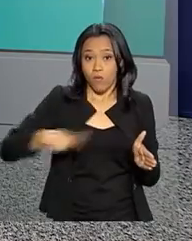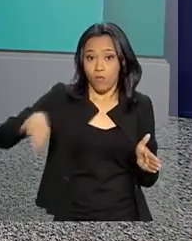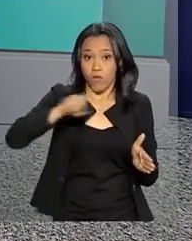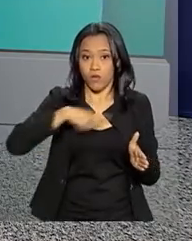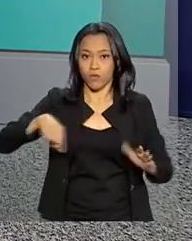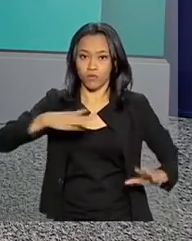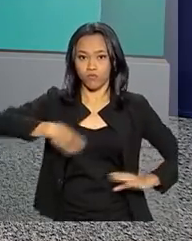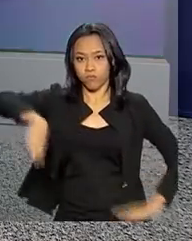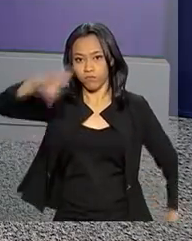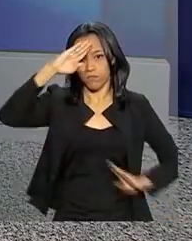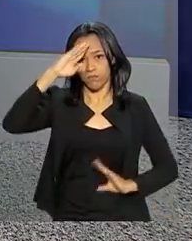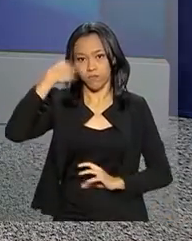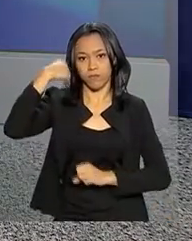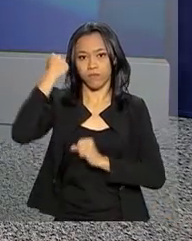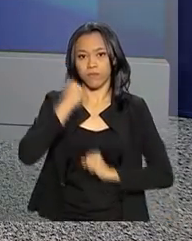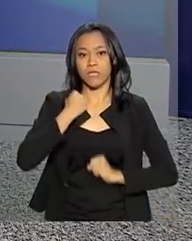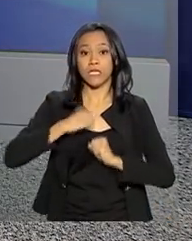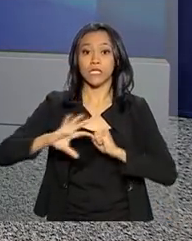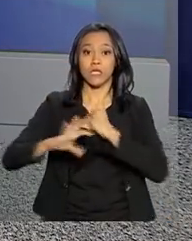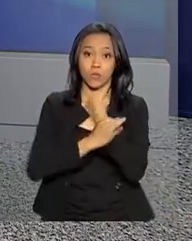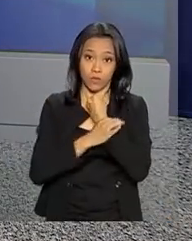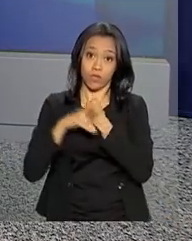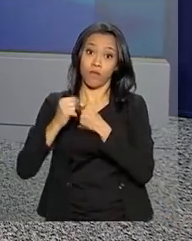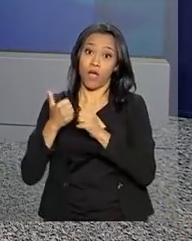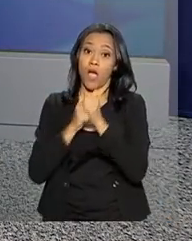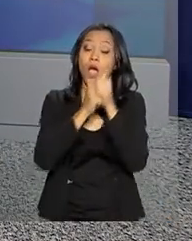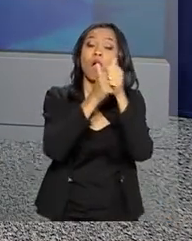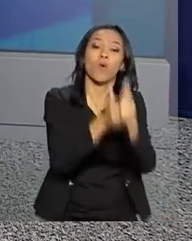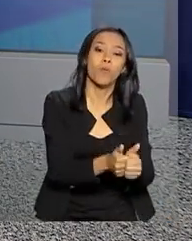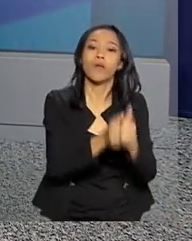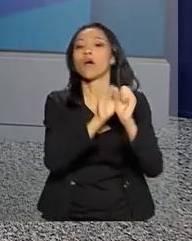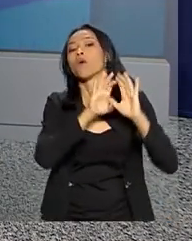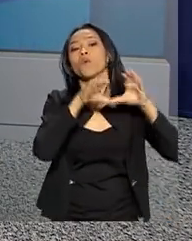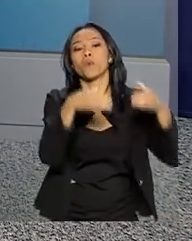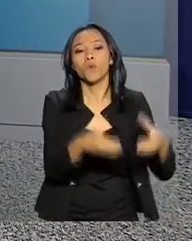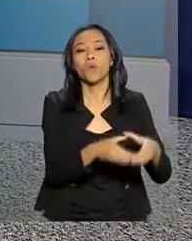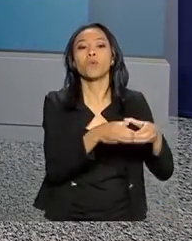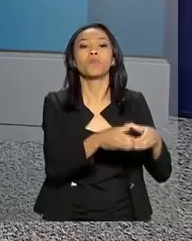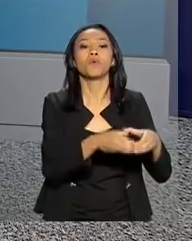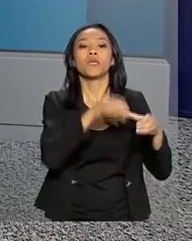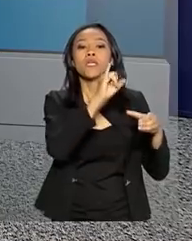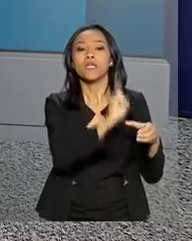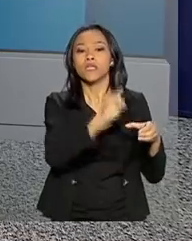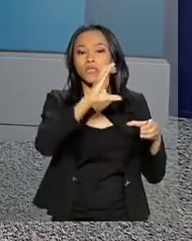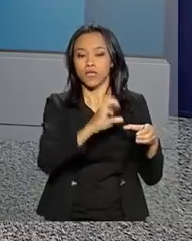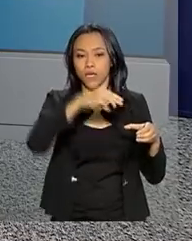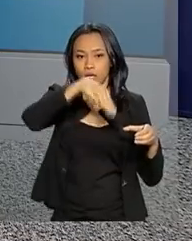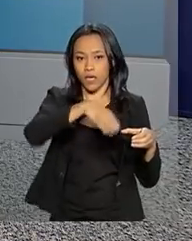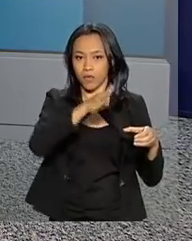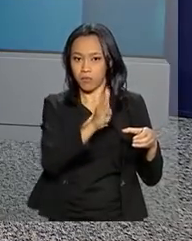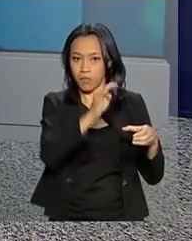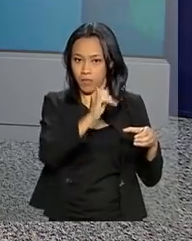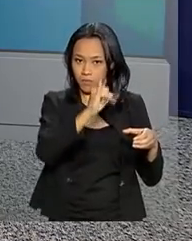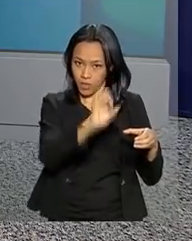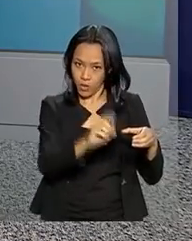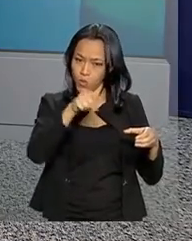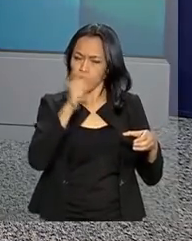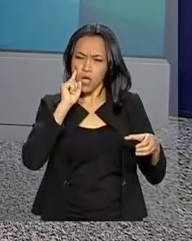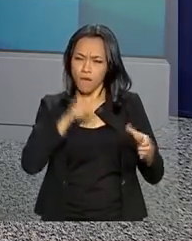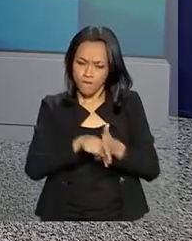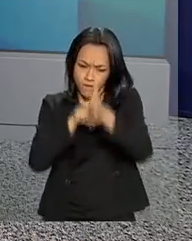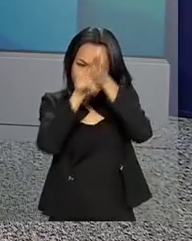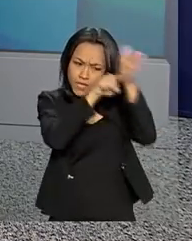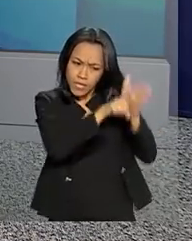vão acompanhar os agentes do Instituto Chico Mendes de Conservação da Biodiversidade, o ICMBio, na fiscalização da região